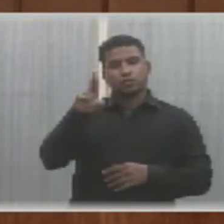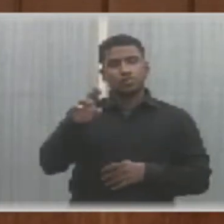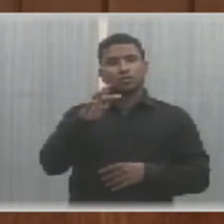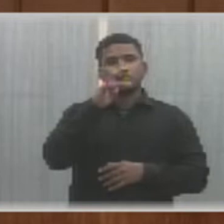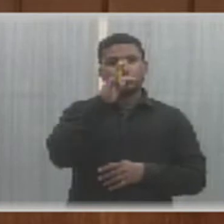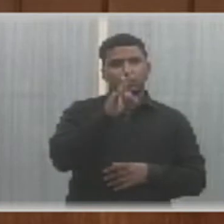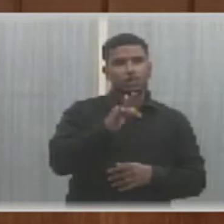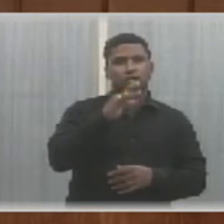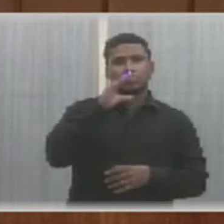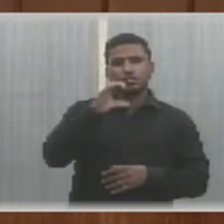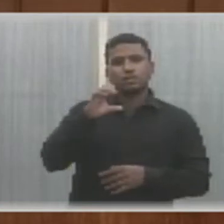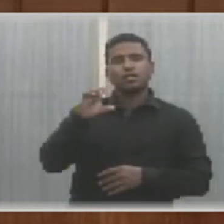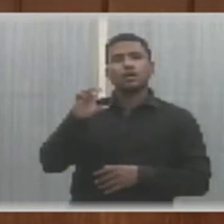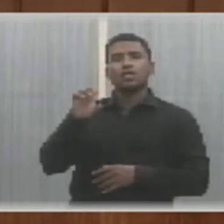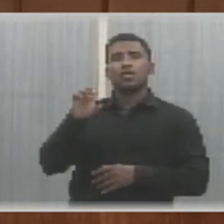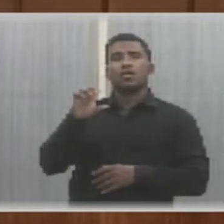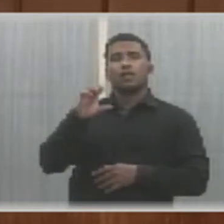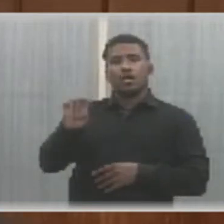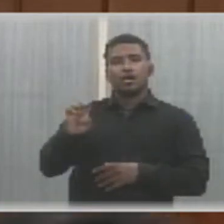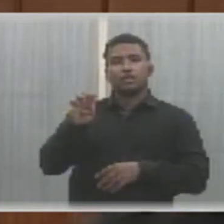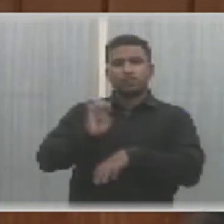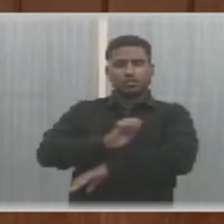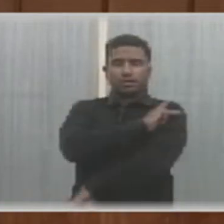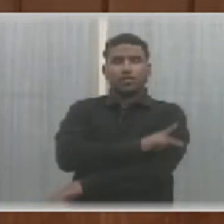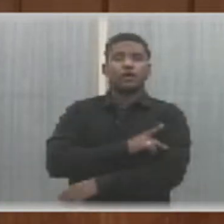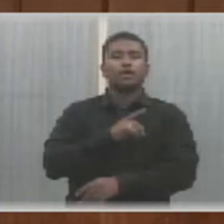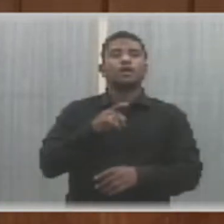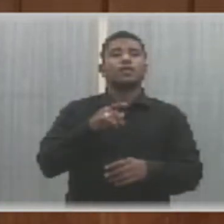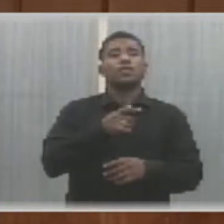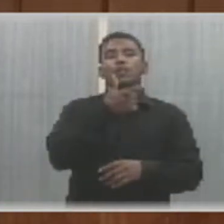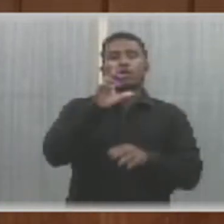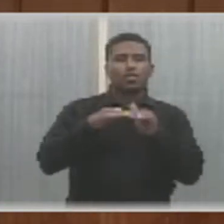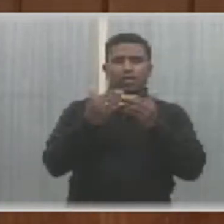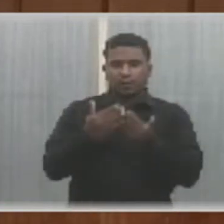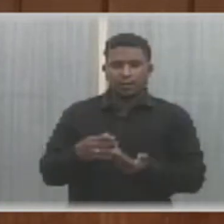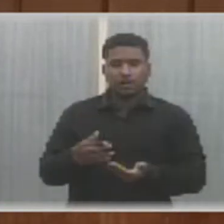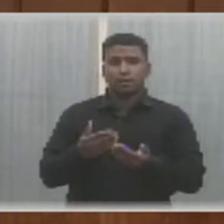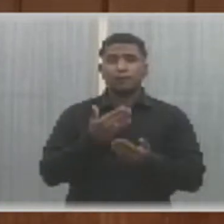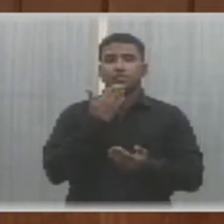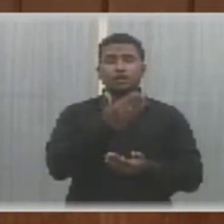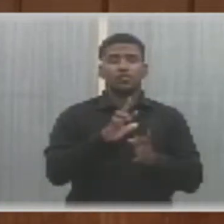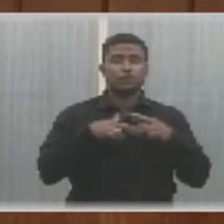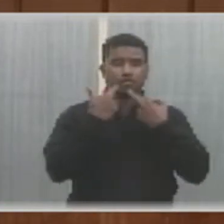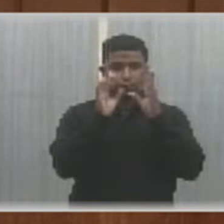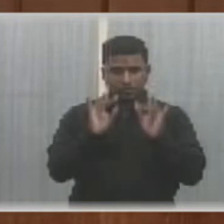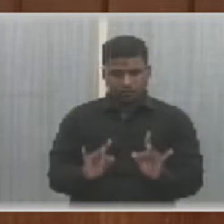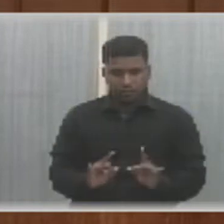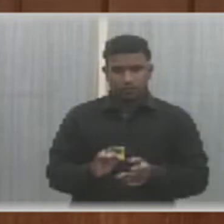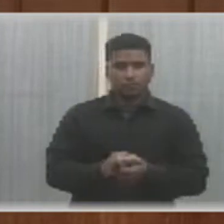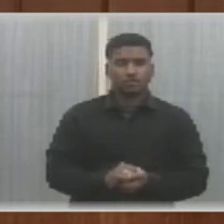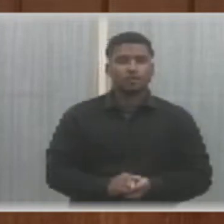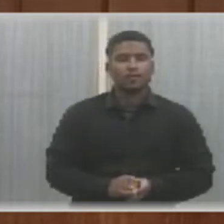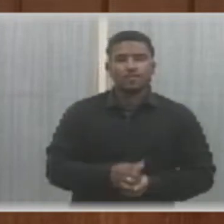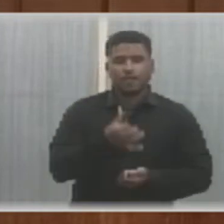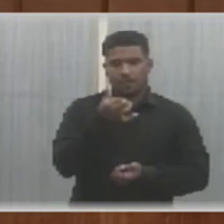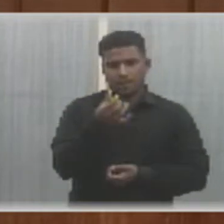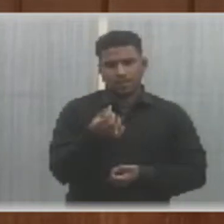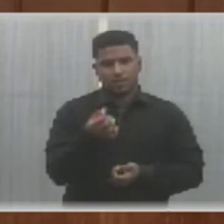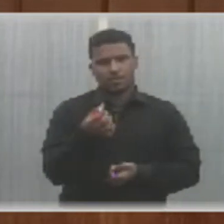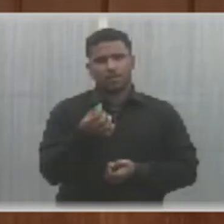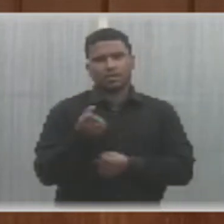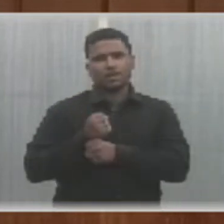de Contas do Estado do Piauí. E outro requerimento que solicita a realização de sessão solene alusiva aos 60